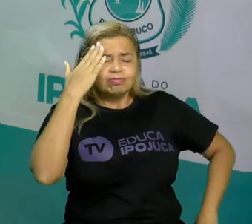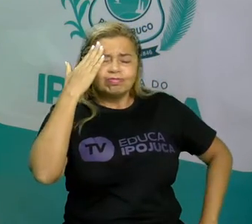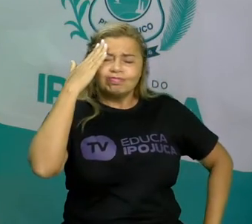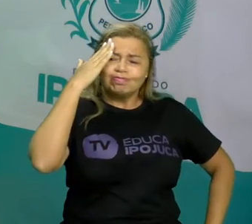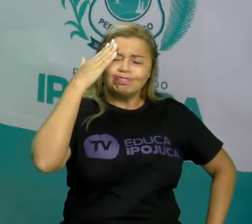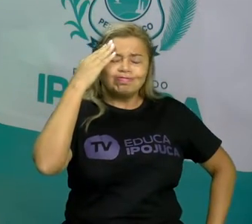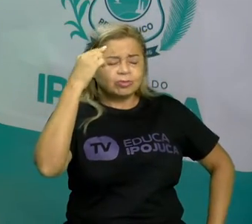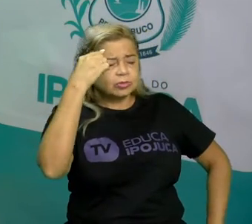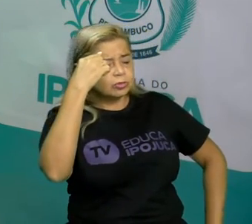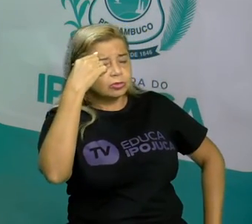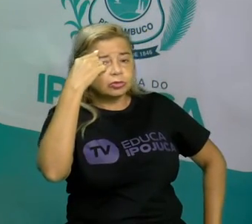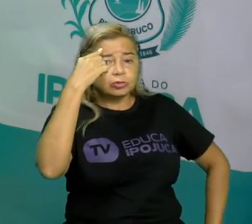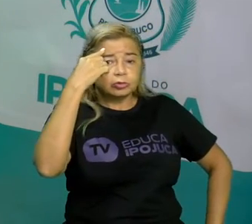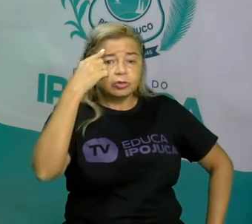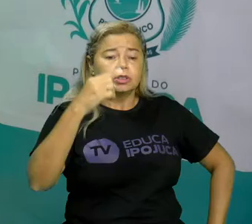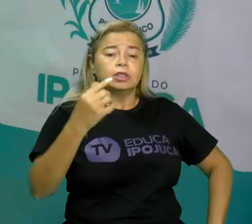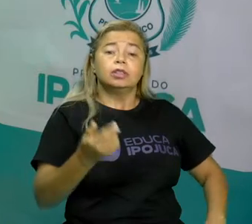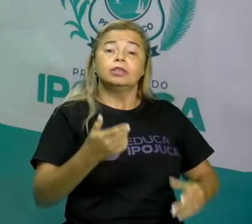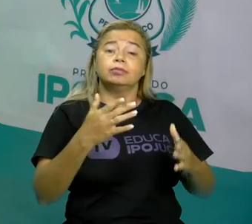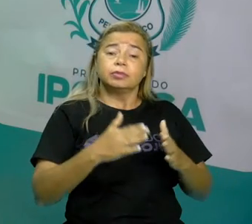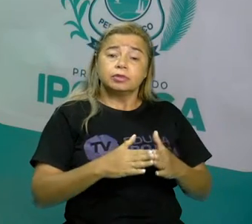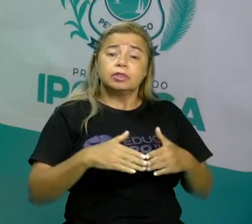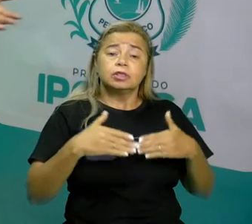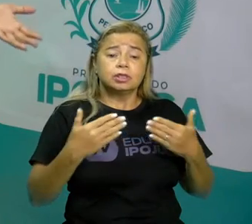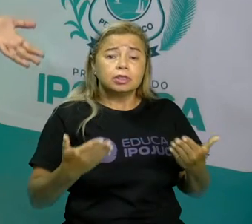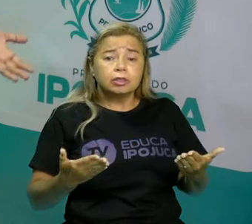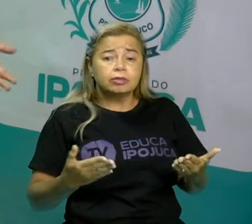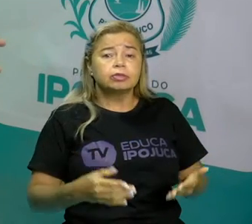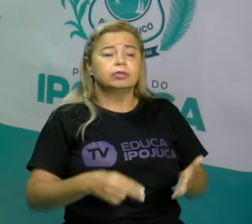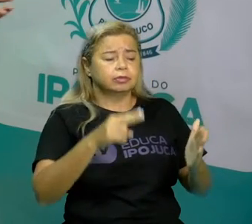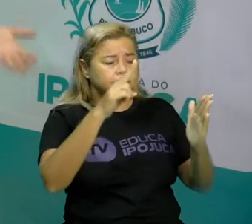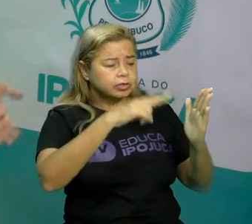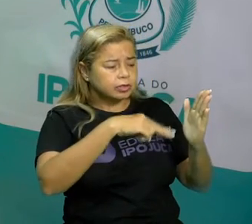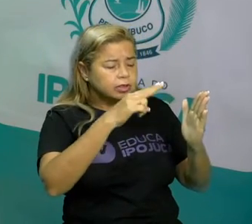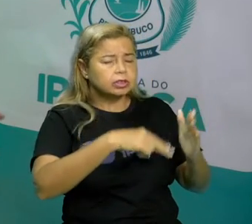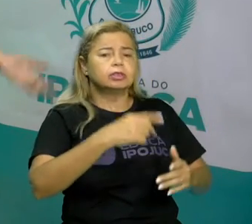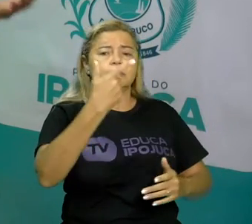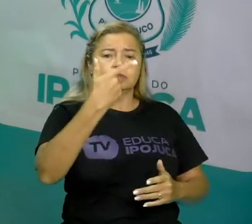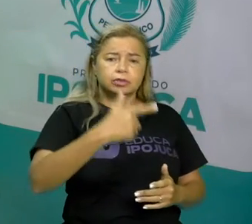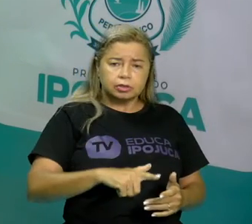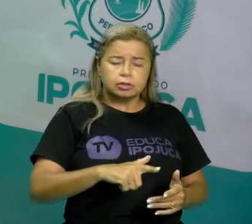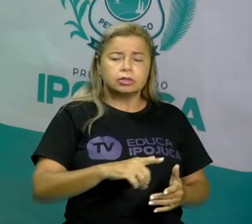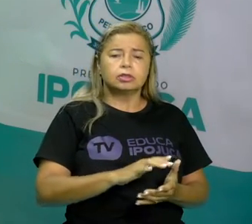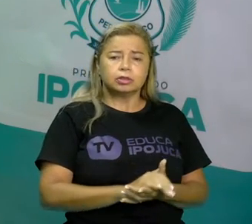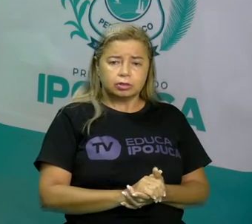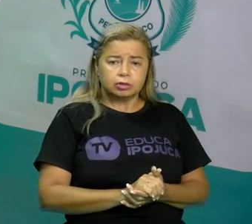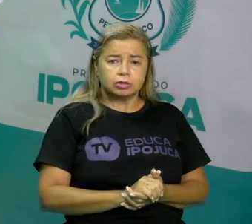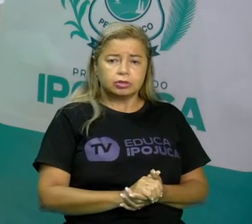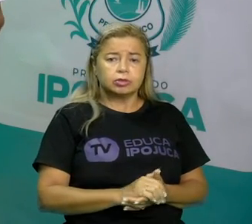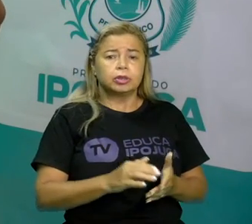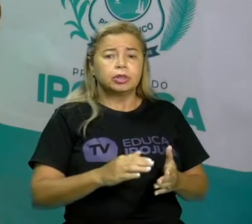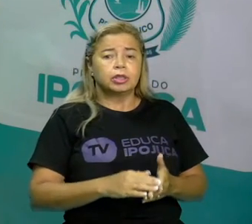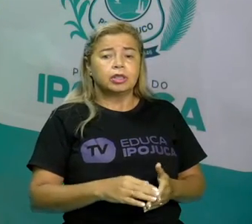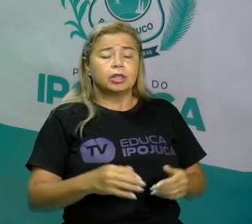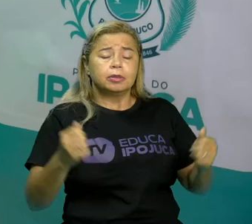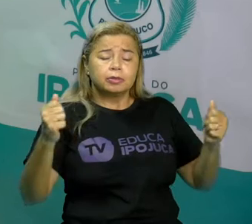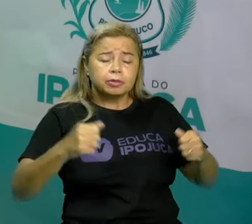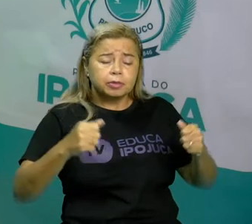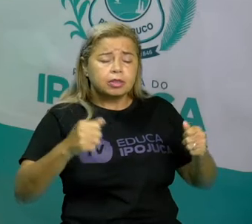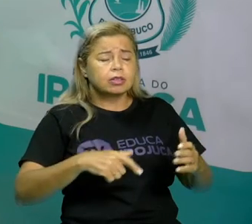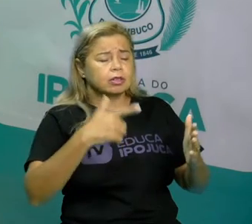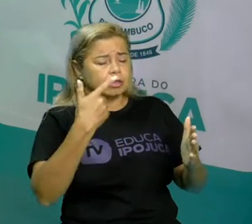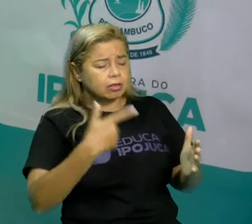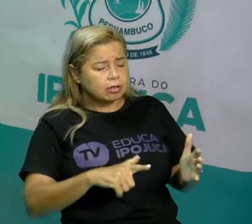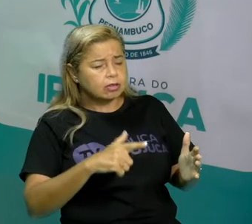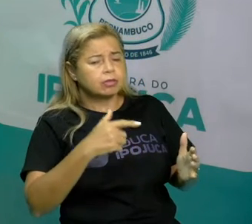porque a releitura é muito importante para ter uma nova compreensão daquilo que nós estamos lendo ou que vamos